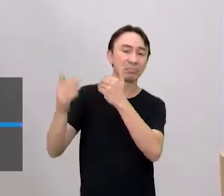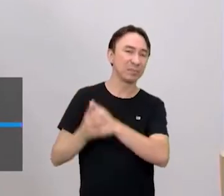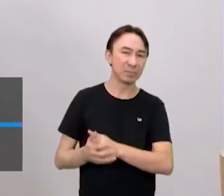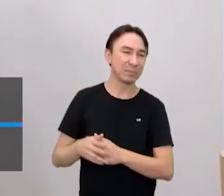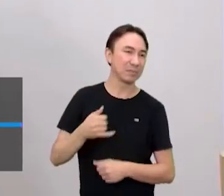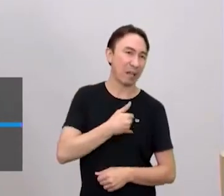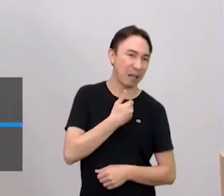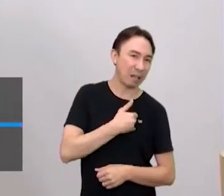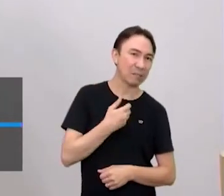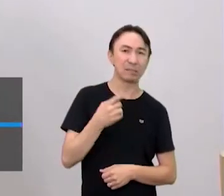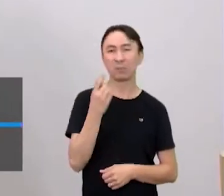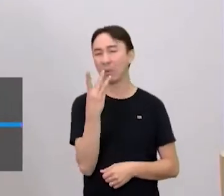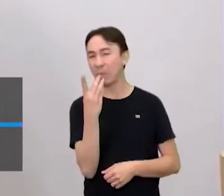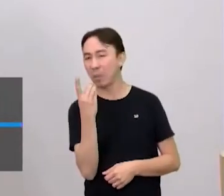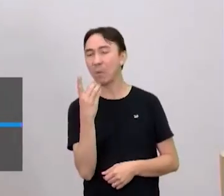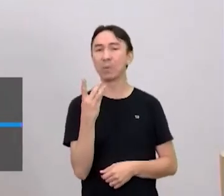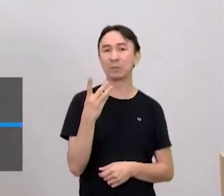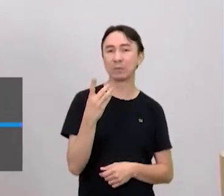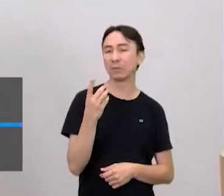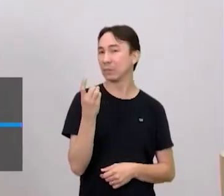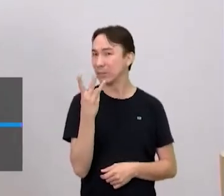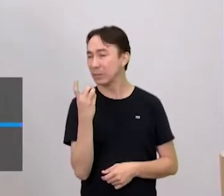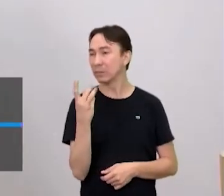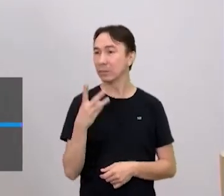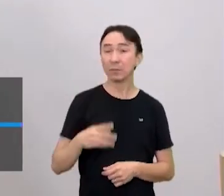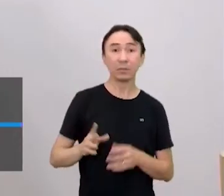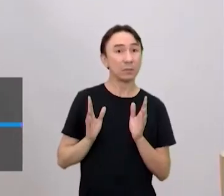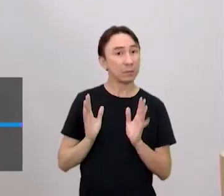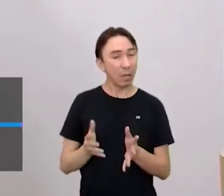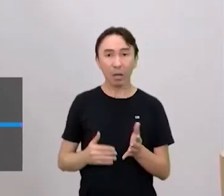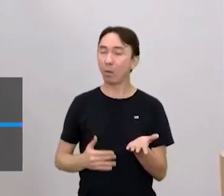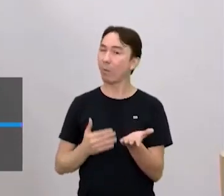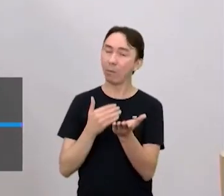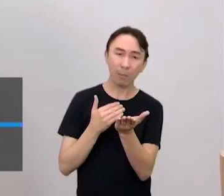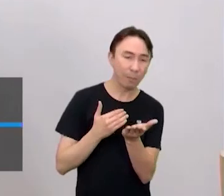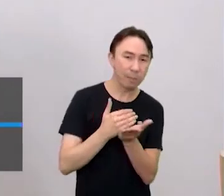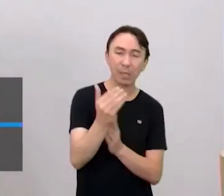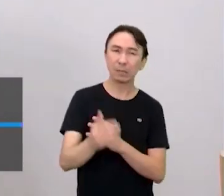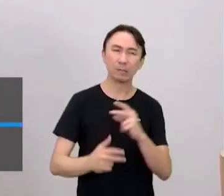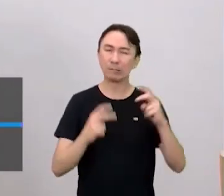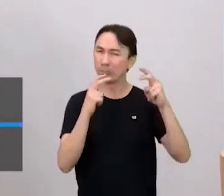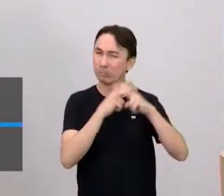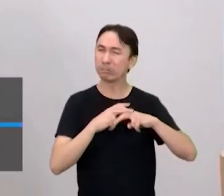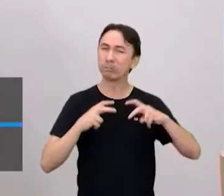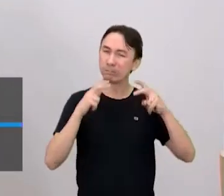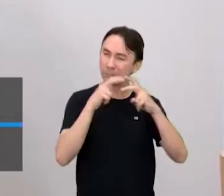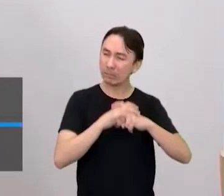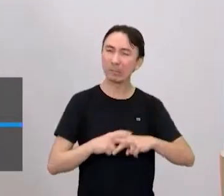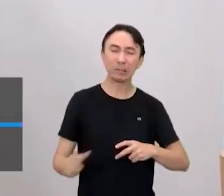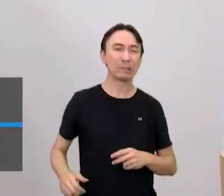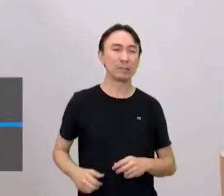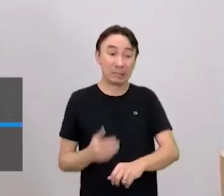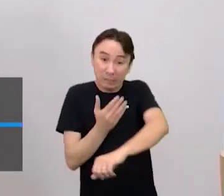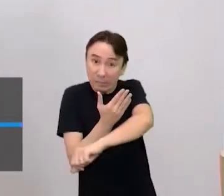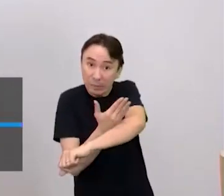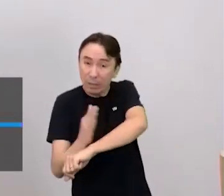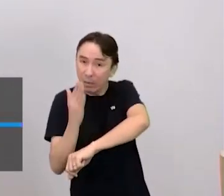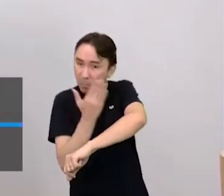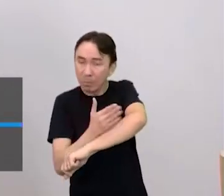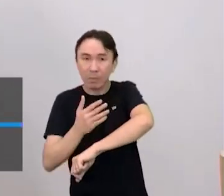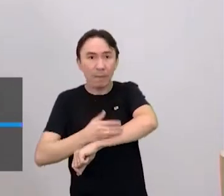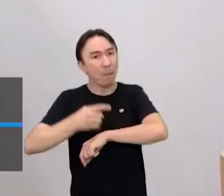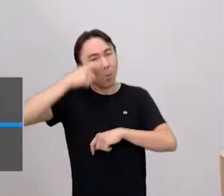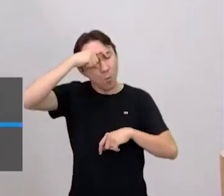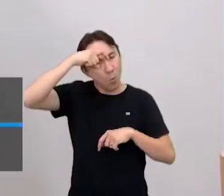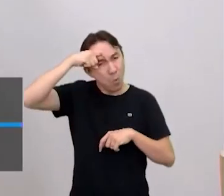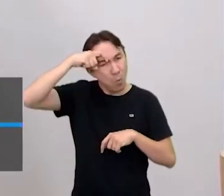de 15 anos, 14, 13 anos, elas já estão lutando. E esses treinamentos são extremamente puxados. Então, o que eu sei,